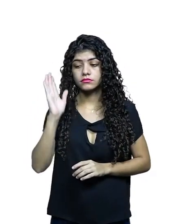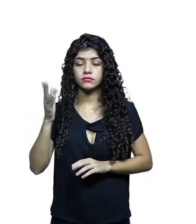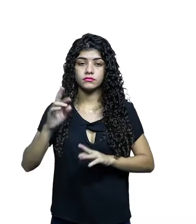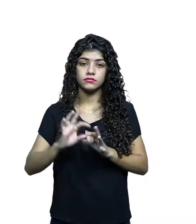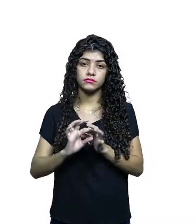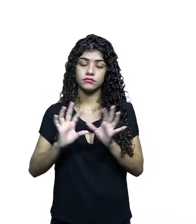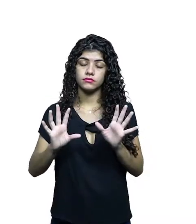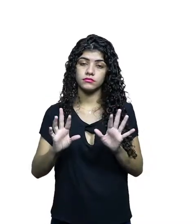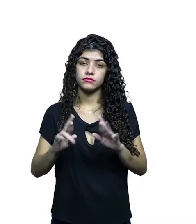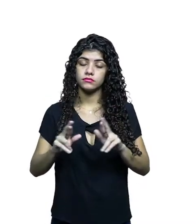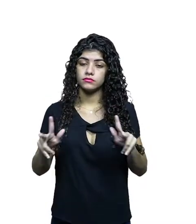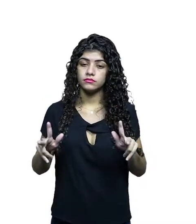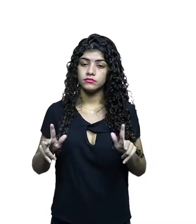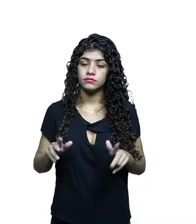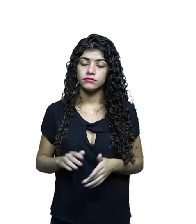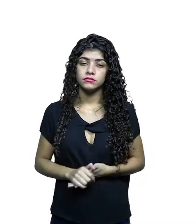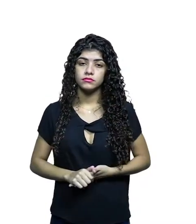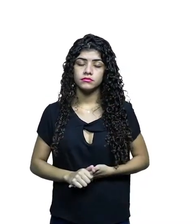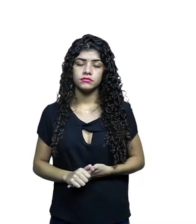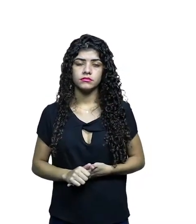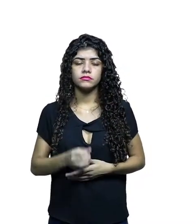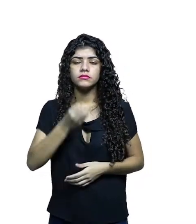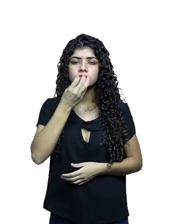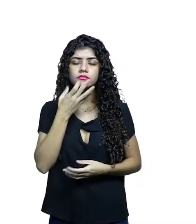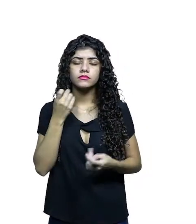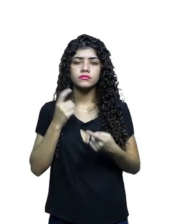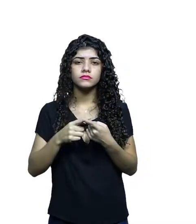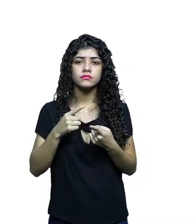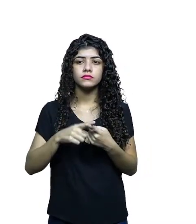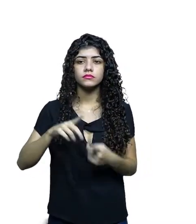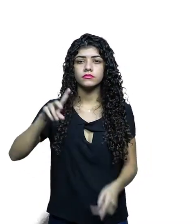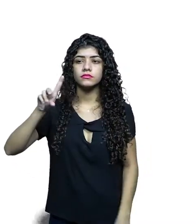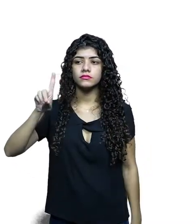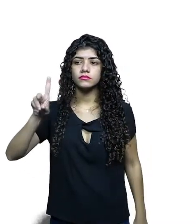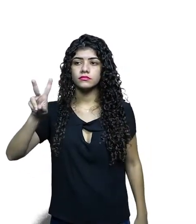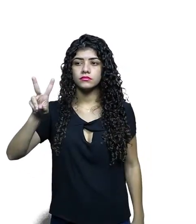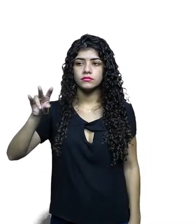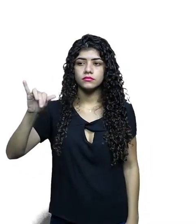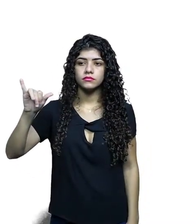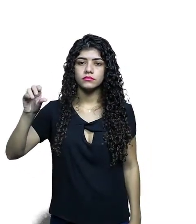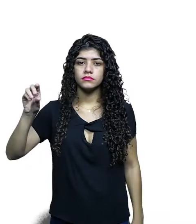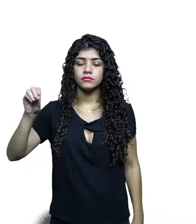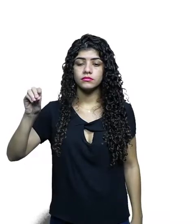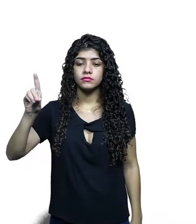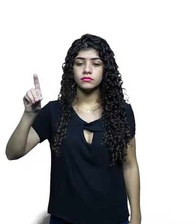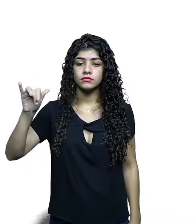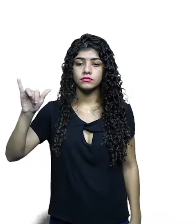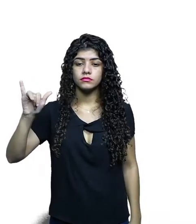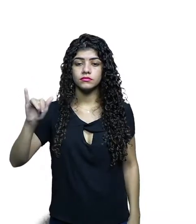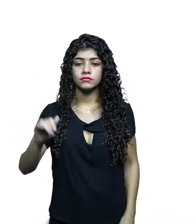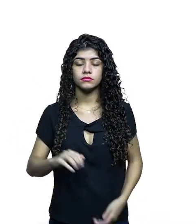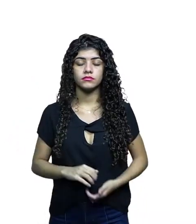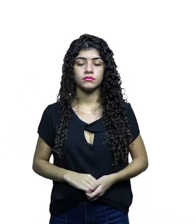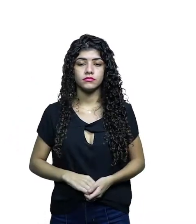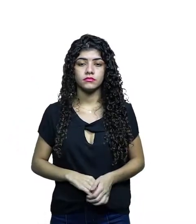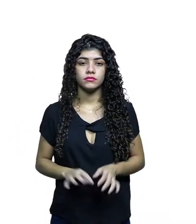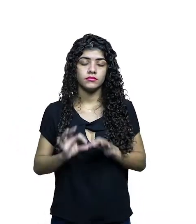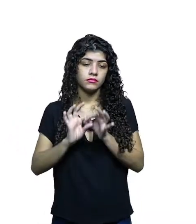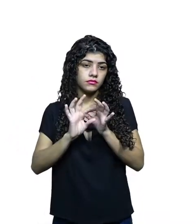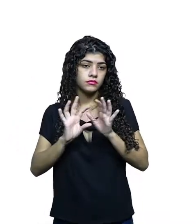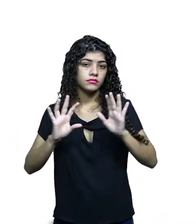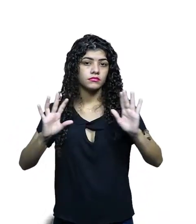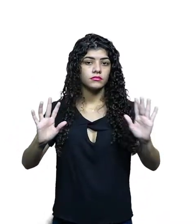são coisas diferentes. Qual a grande vantagem do VOD? O VOD, ele não é fixo, ele não é engessado,